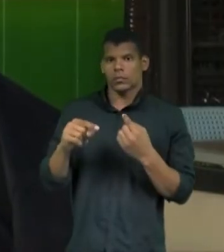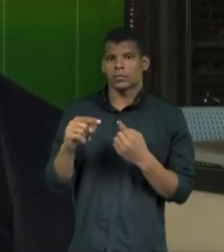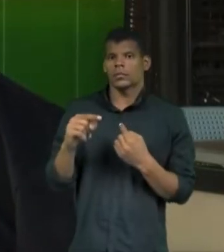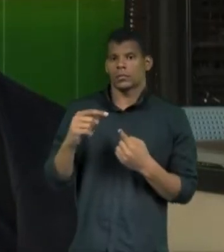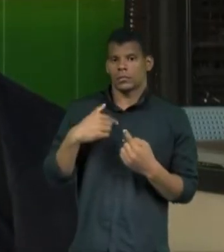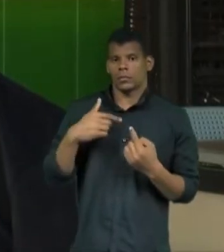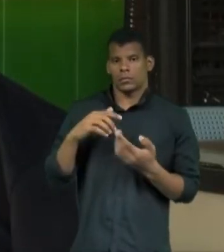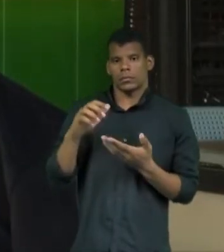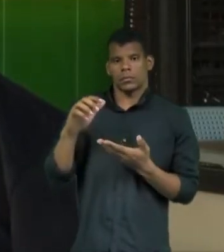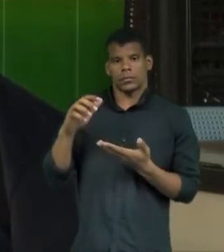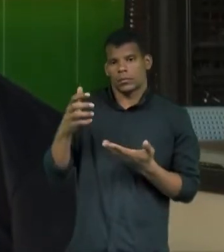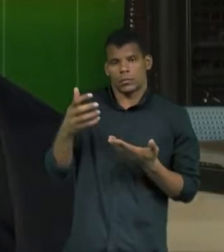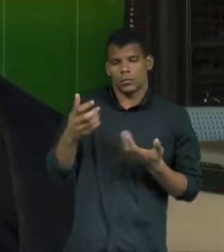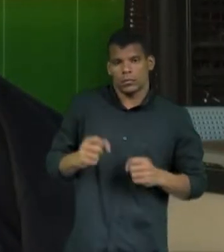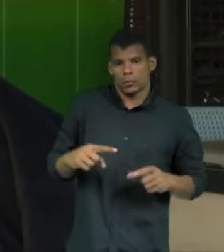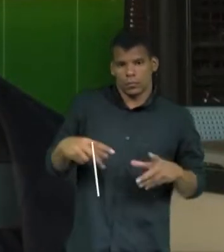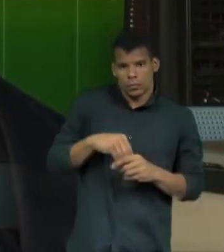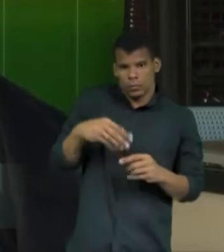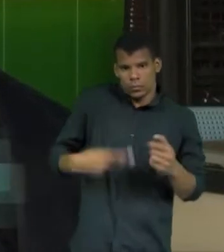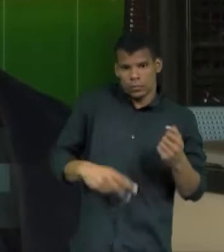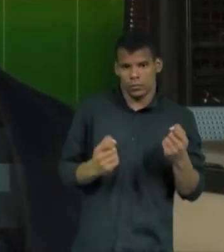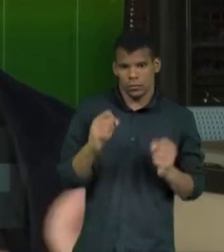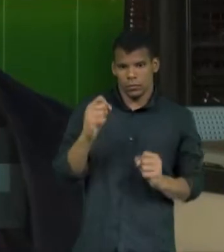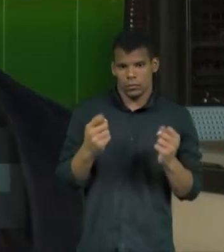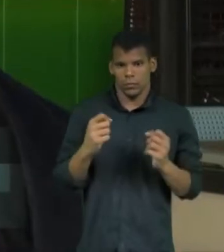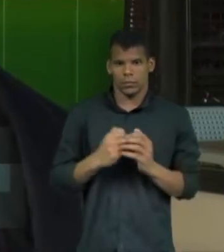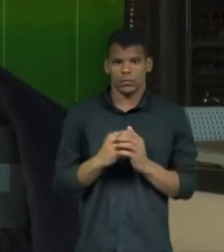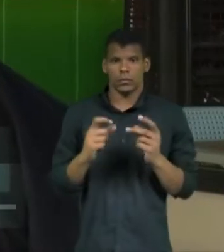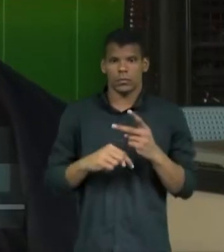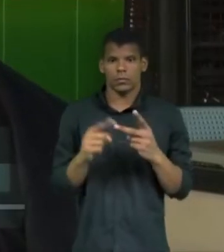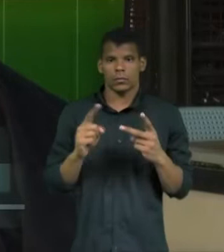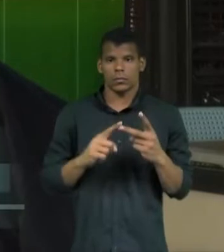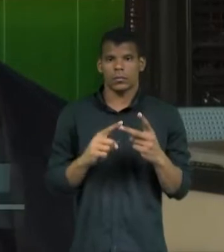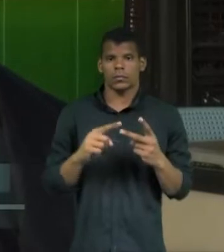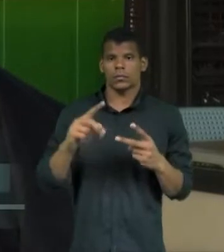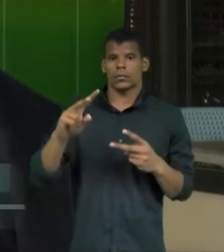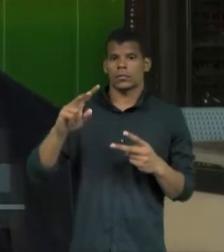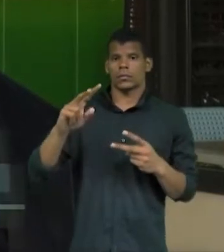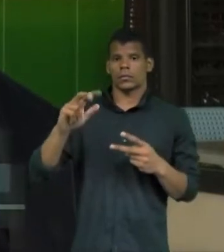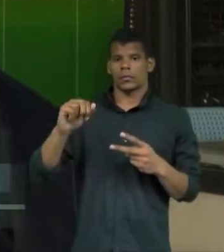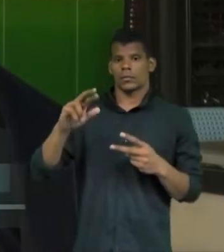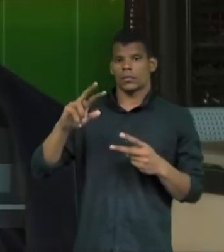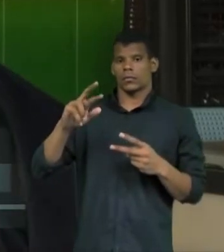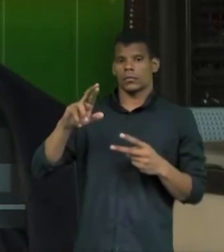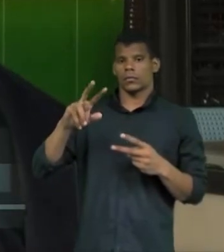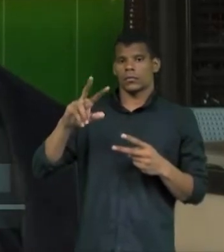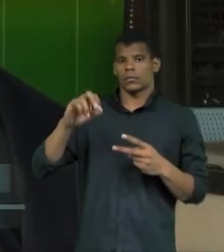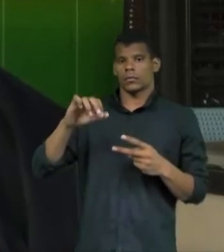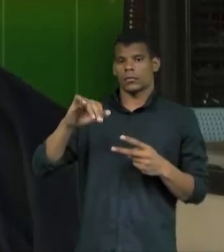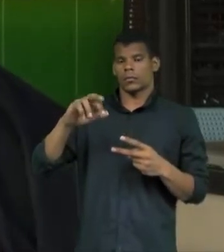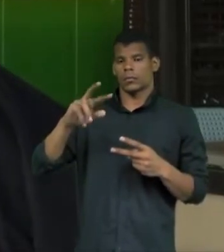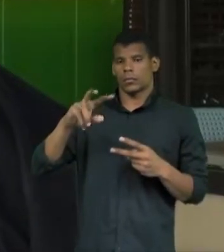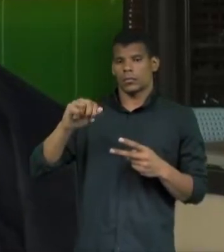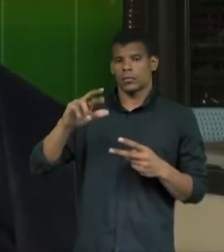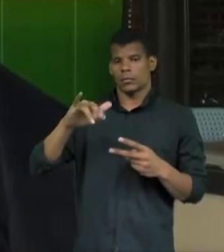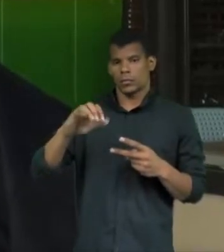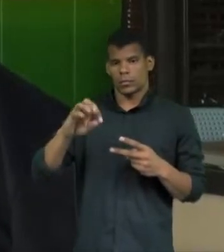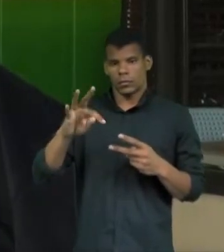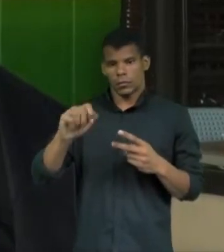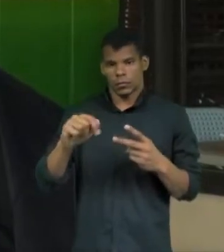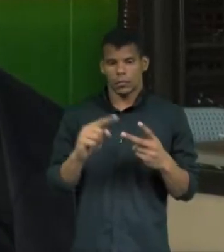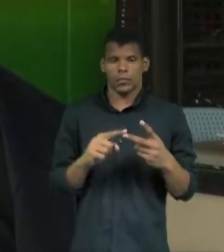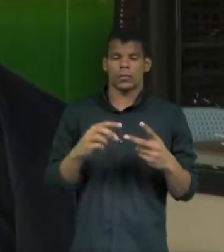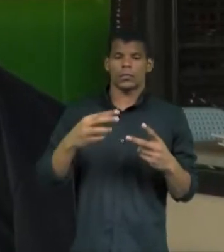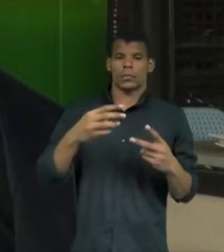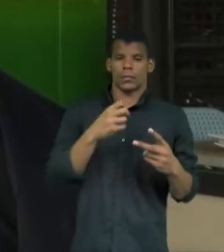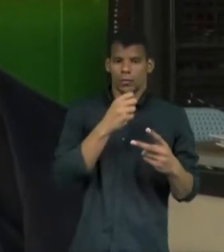nós temos registrado o crescimento na Vajota, na Maraponga, em Grande Meireles, Messejana. Por isso até essa expansão para